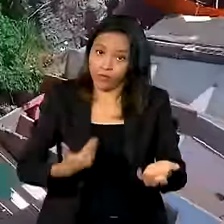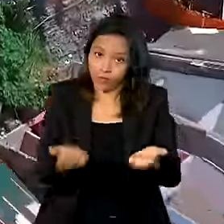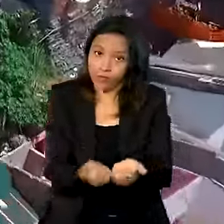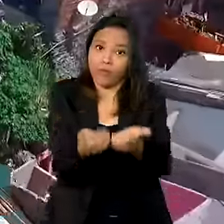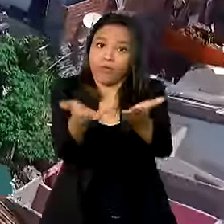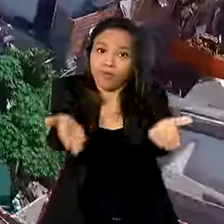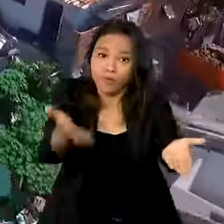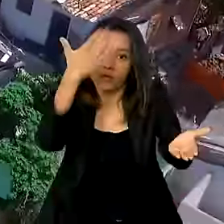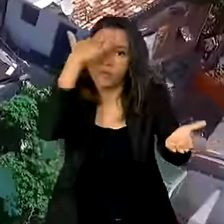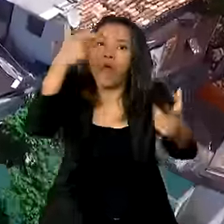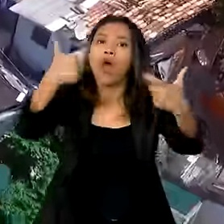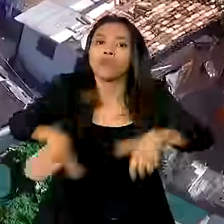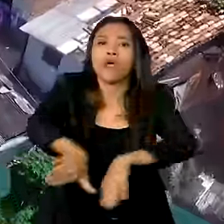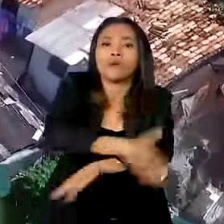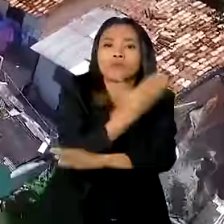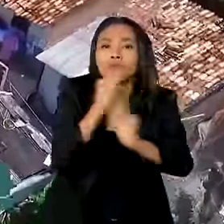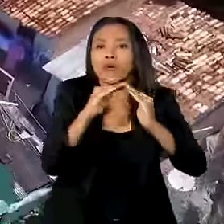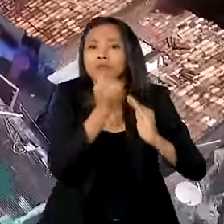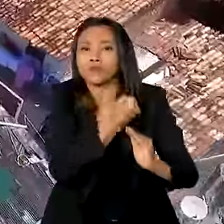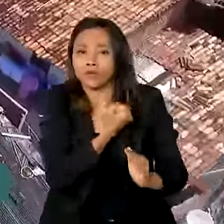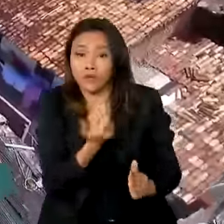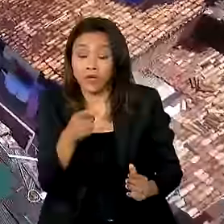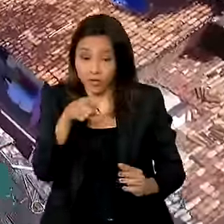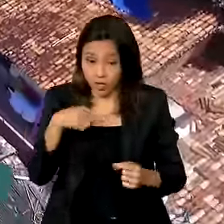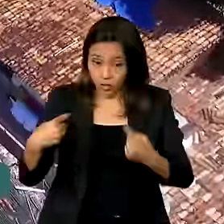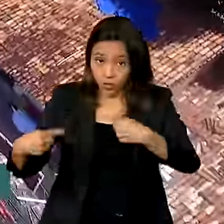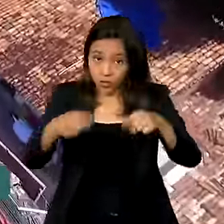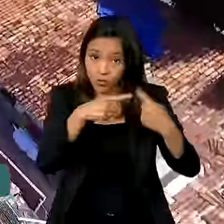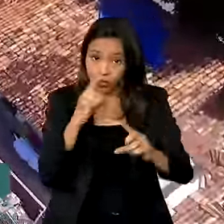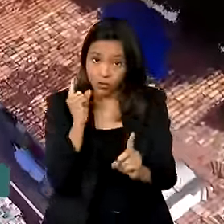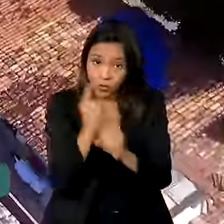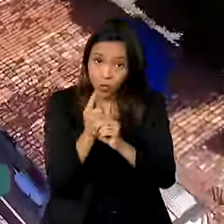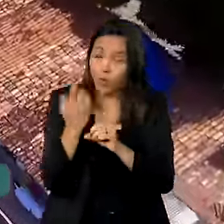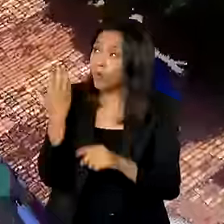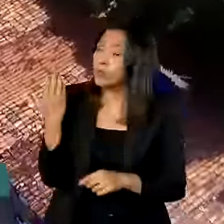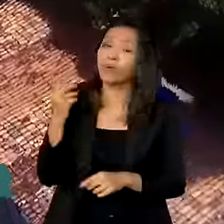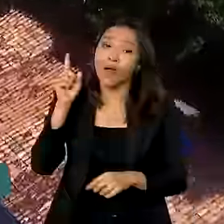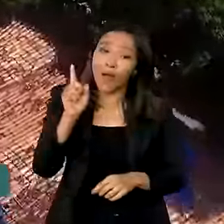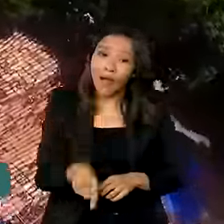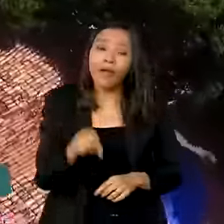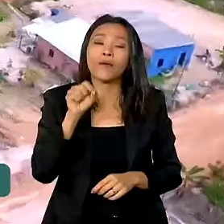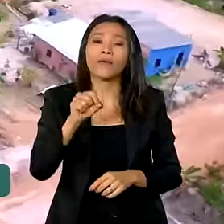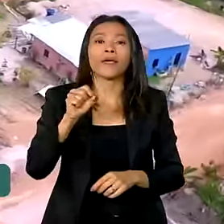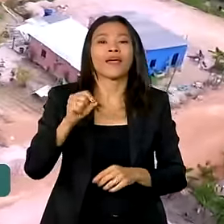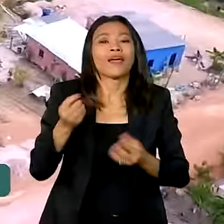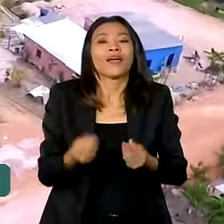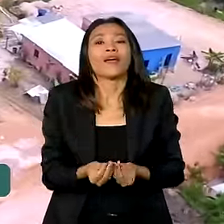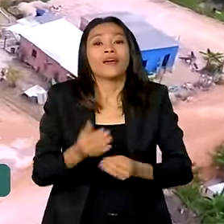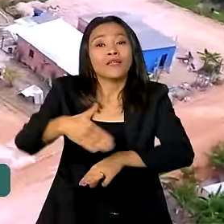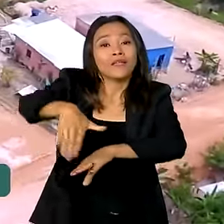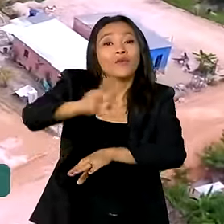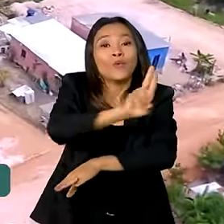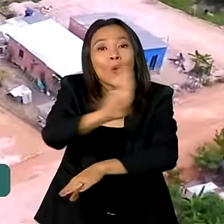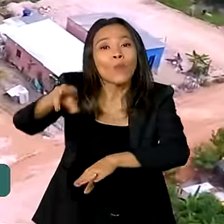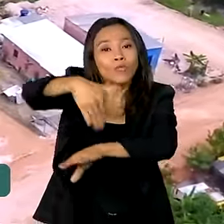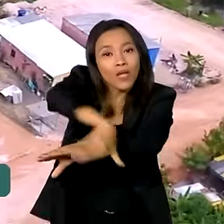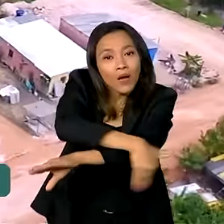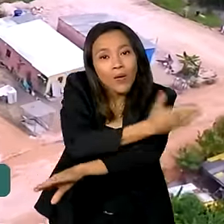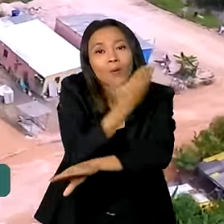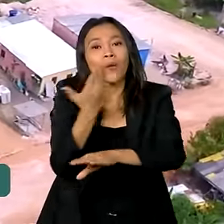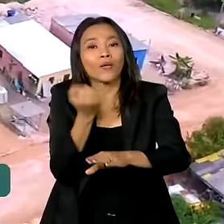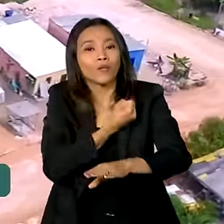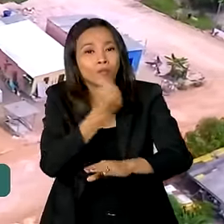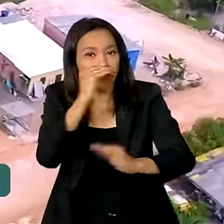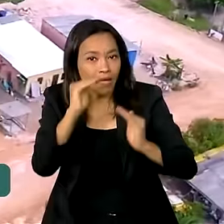iniciativas que está sendo discutida neste encontro é o projeto CEP para Todos, realizado pelos Correios